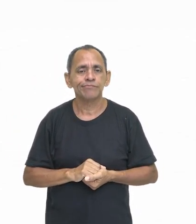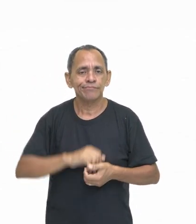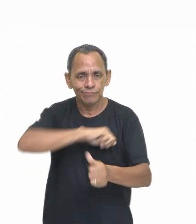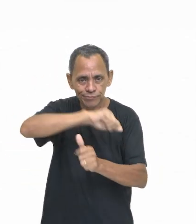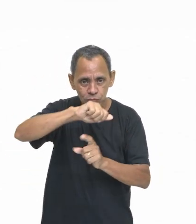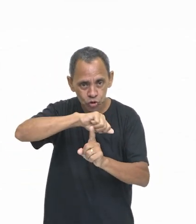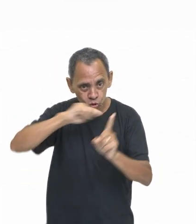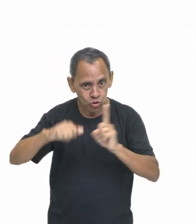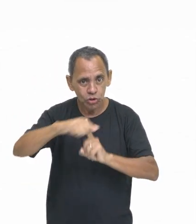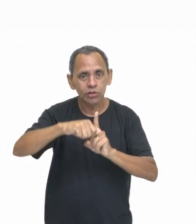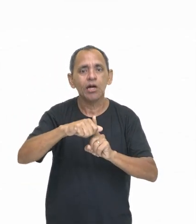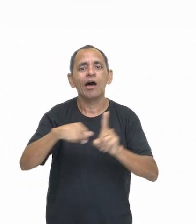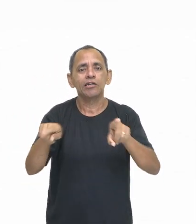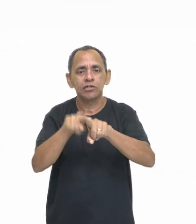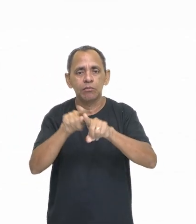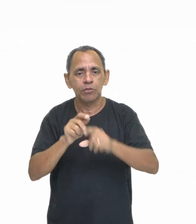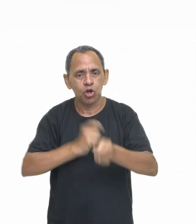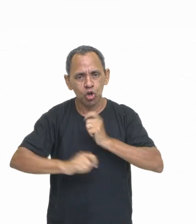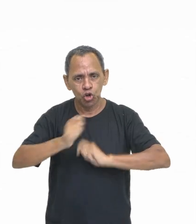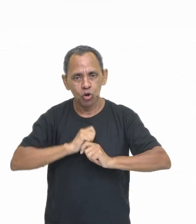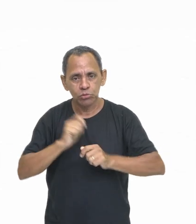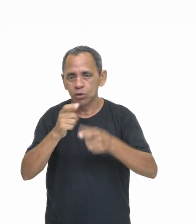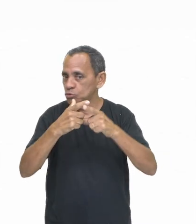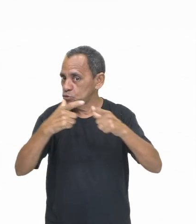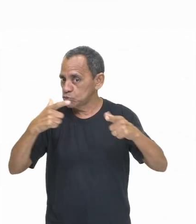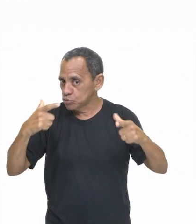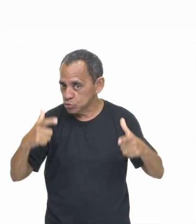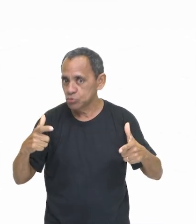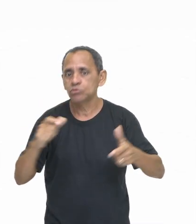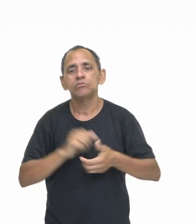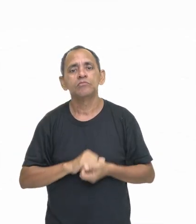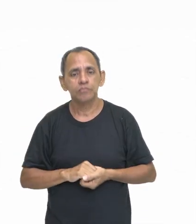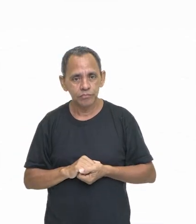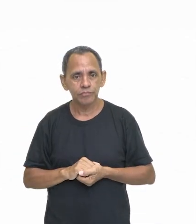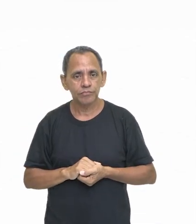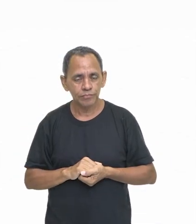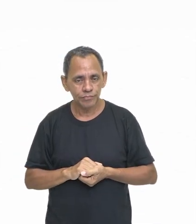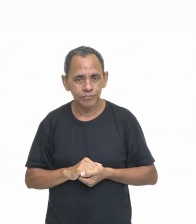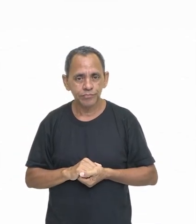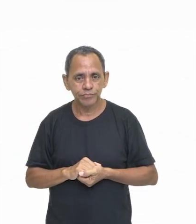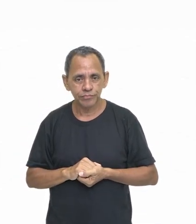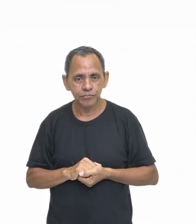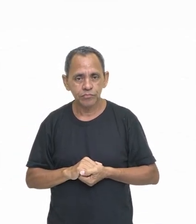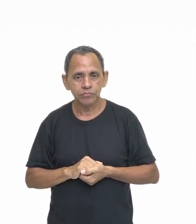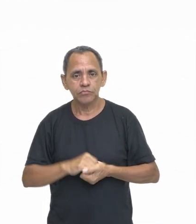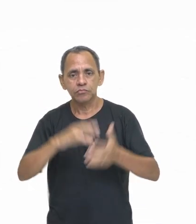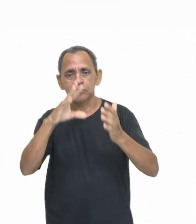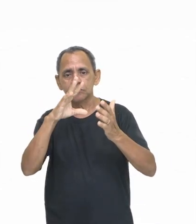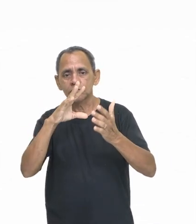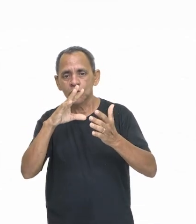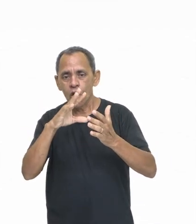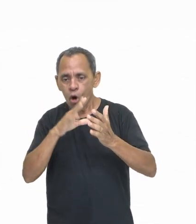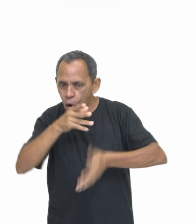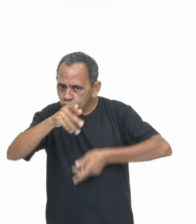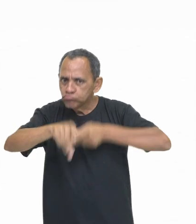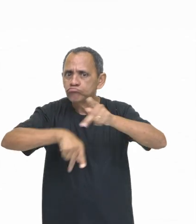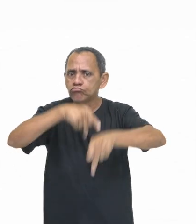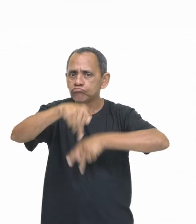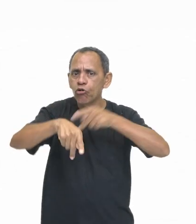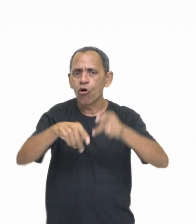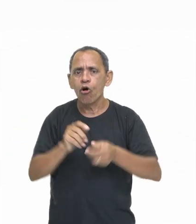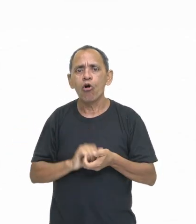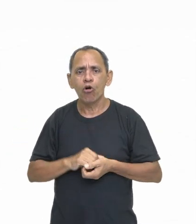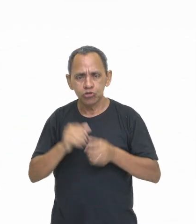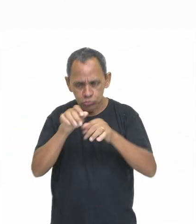e uma economia robusta, que moldaram o mundo antigo e deixaram um legado duradouro. Vamos